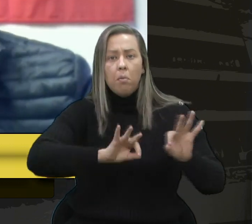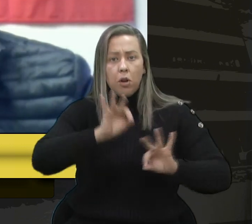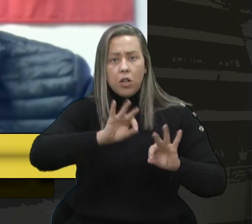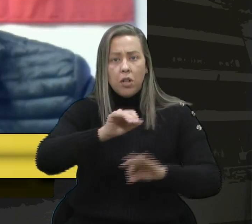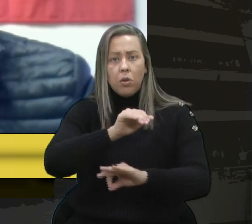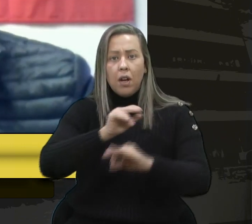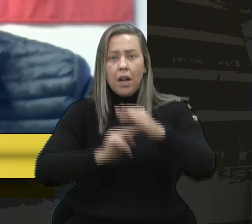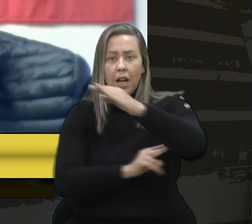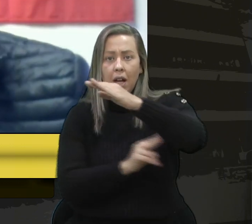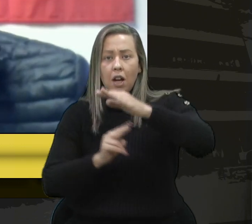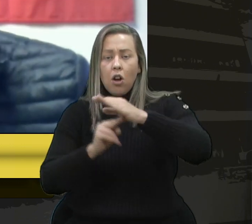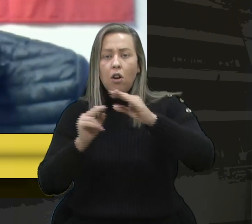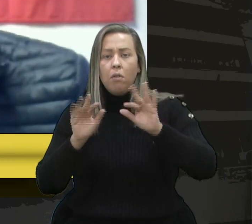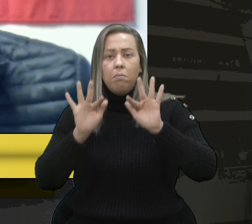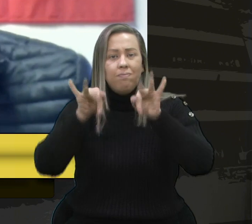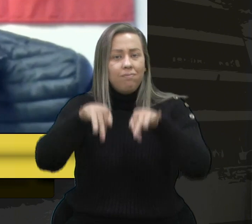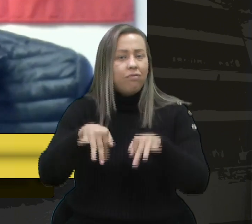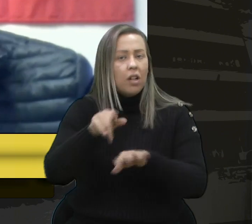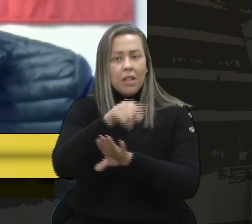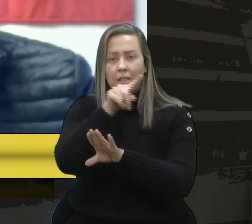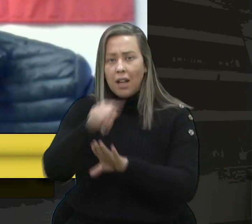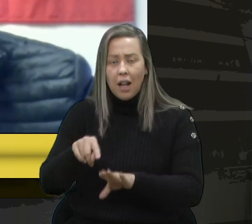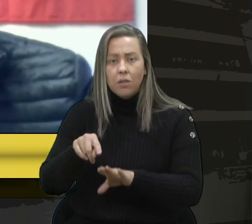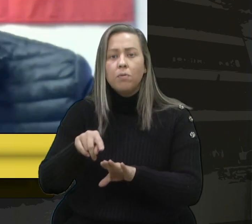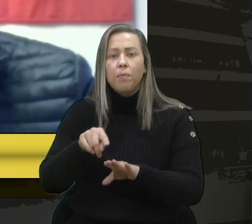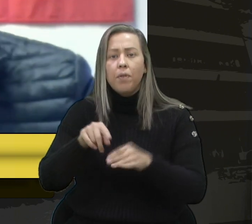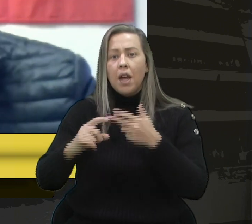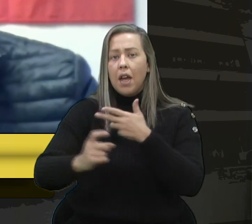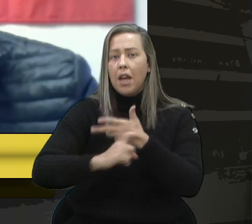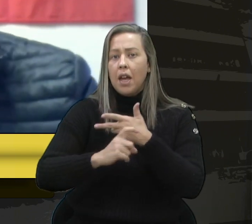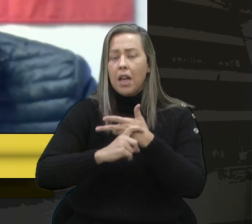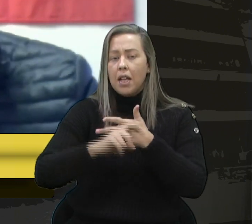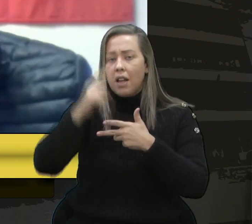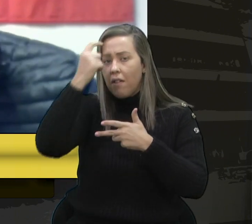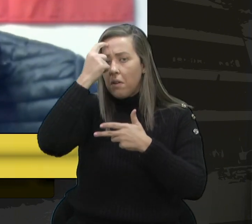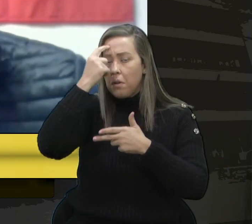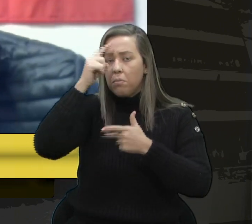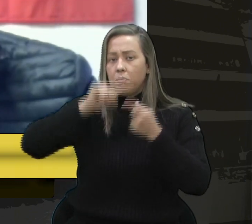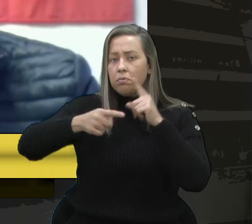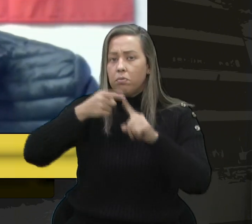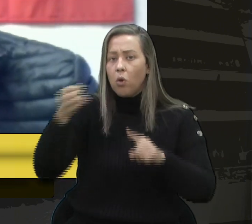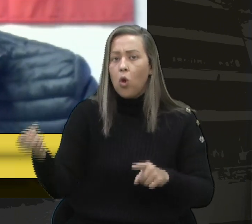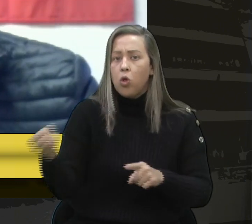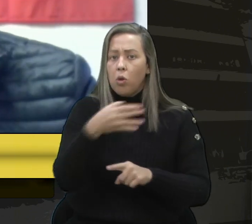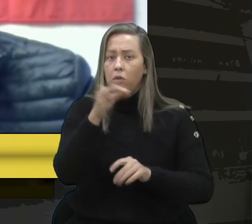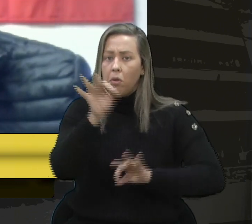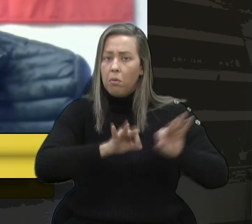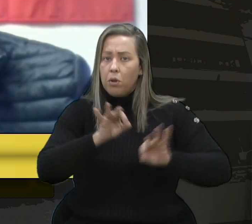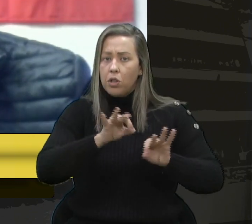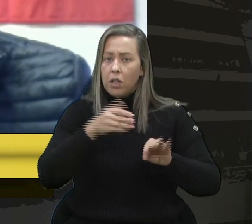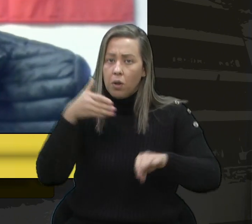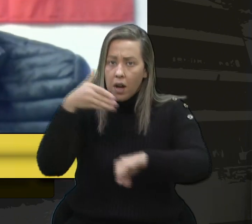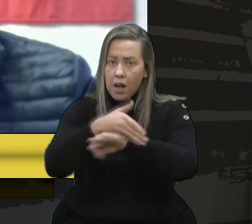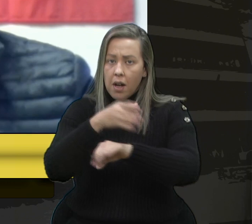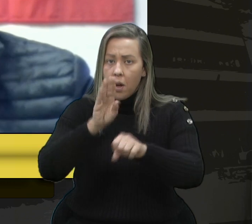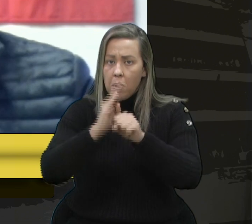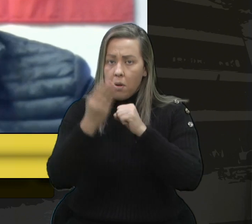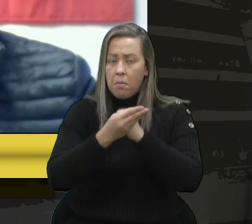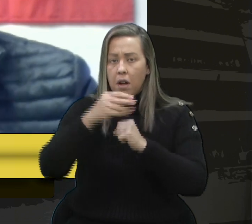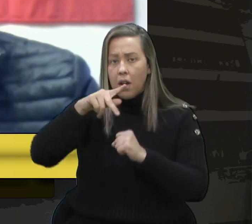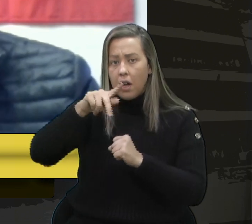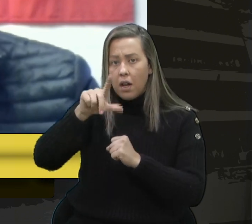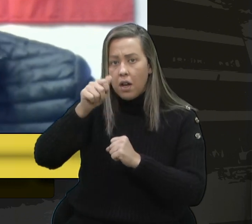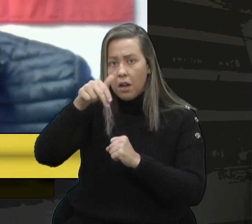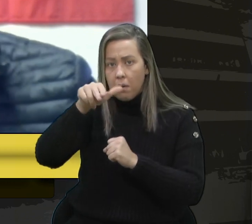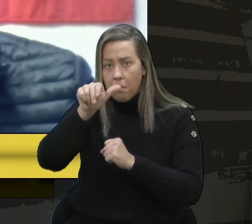passarela foi declinado e que o Executivo estaria providenciando um novo projeto de acesso ao Planalto, inclusive